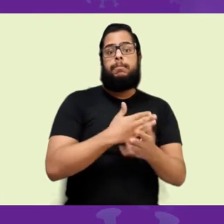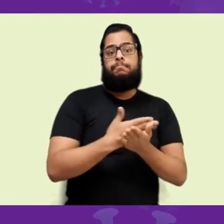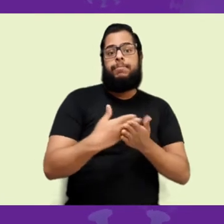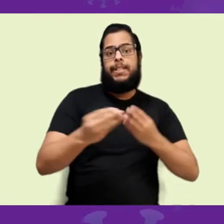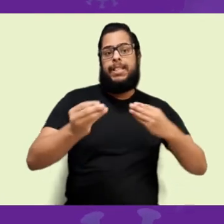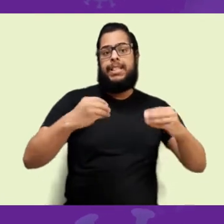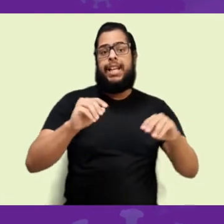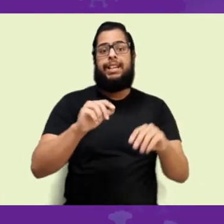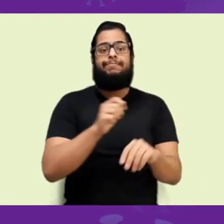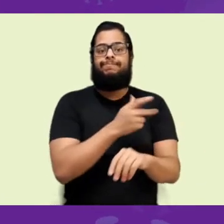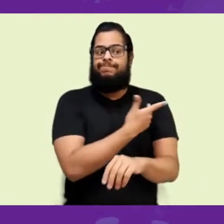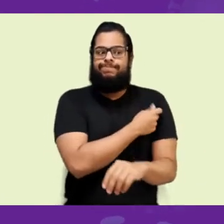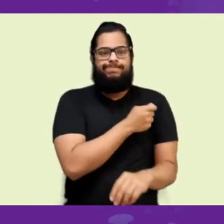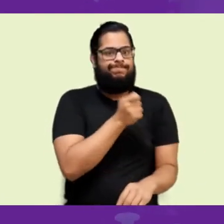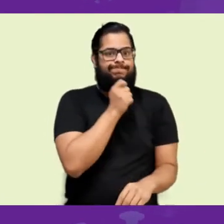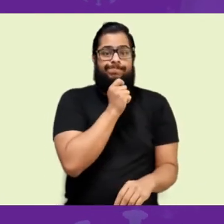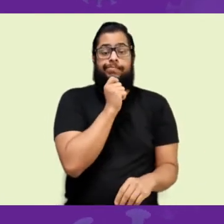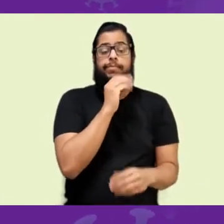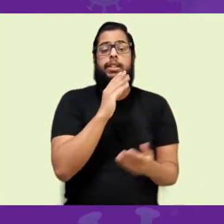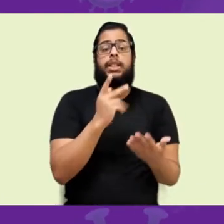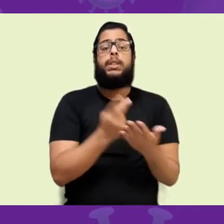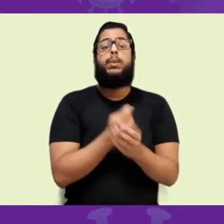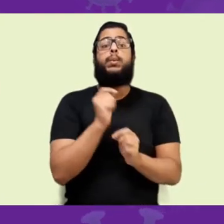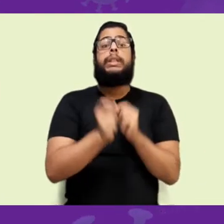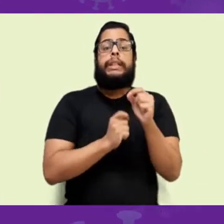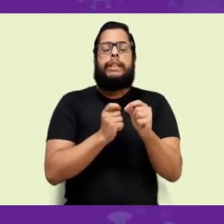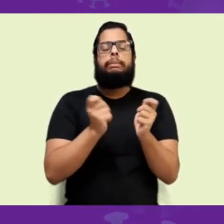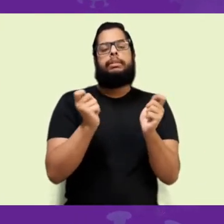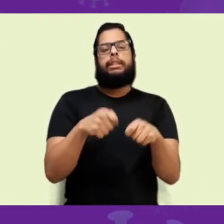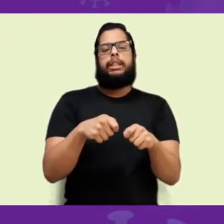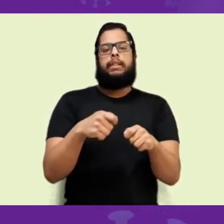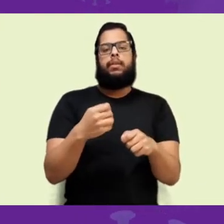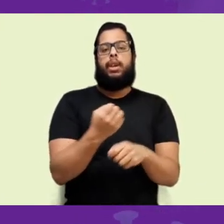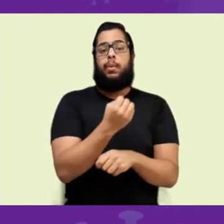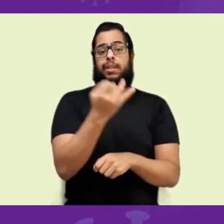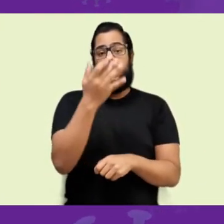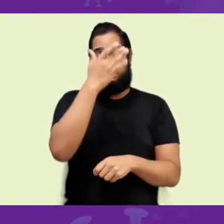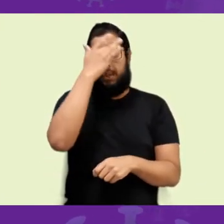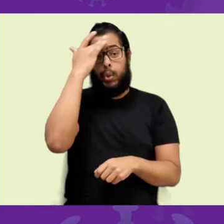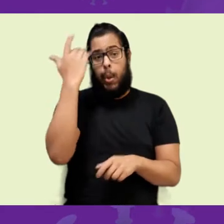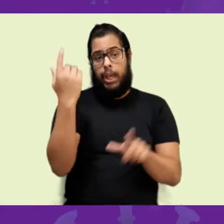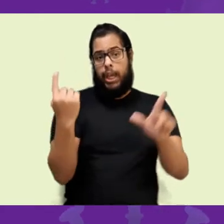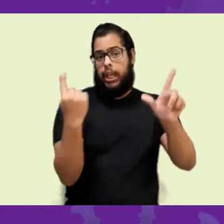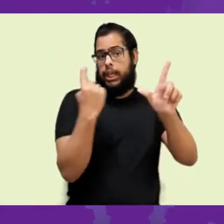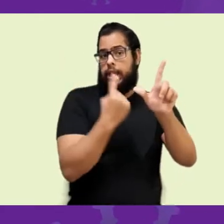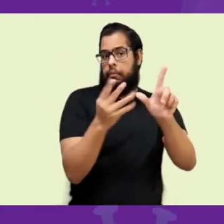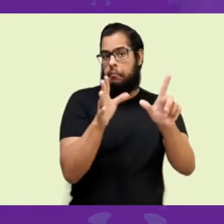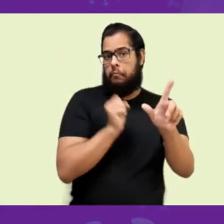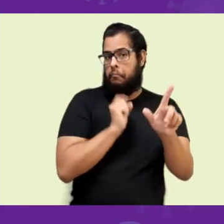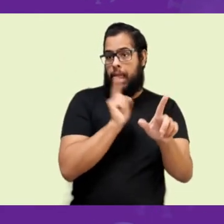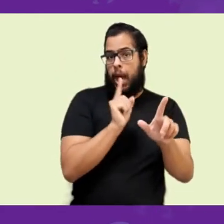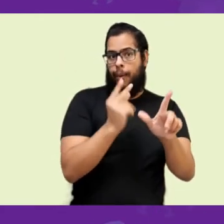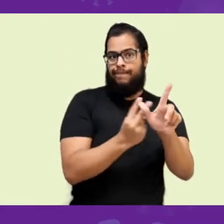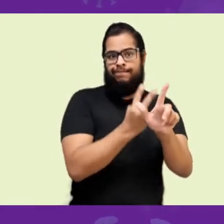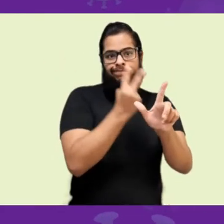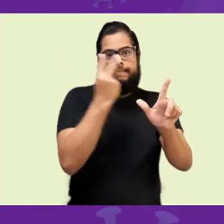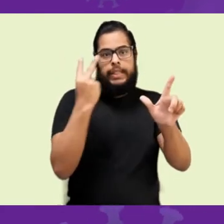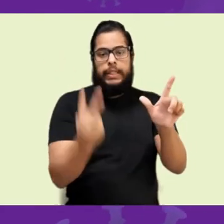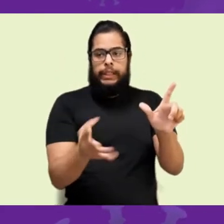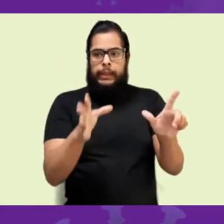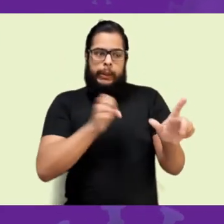tinha se infectado no primeiro momento comece a se infectar no segundo momento e levantar de novo o número de casos,